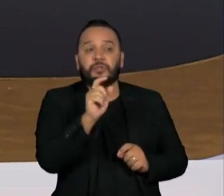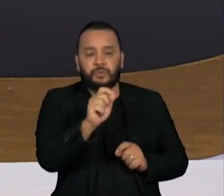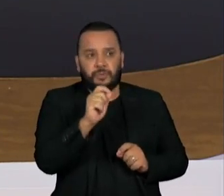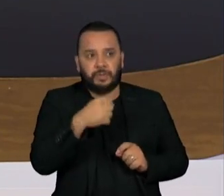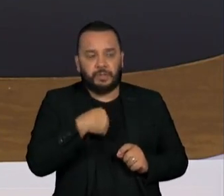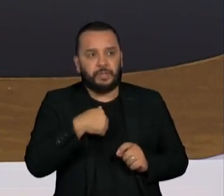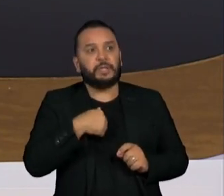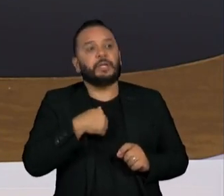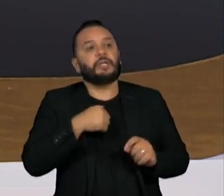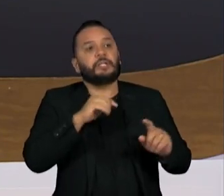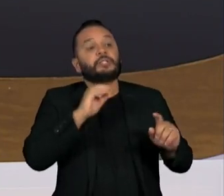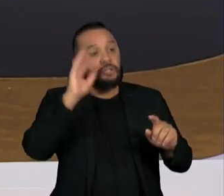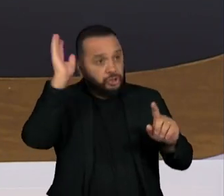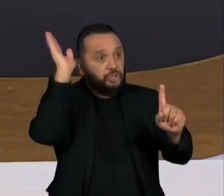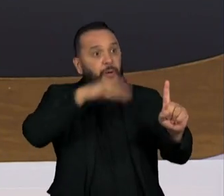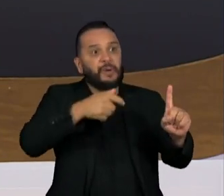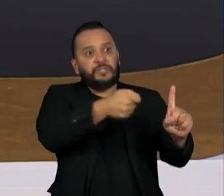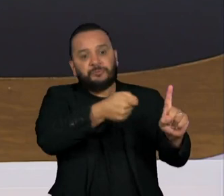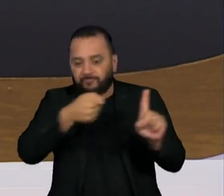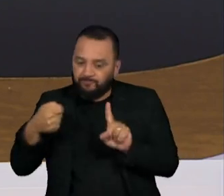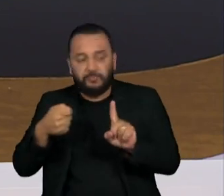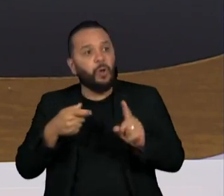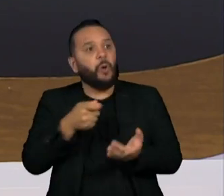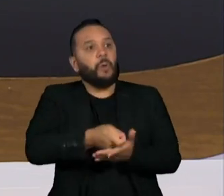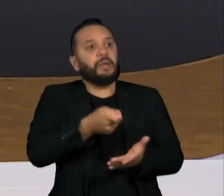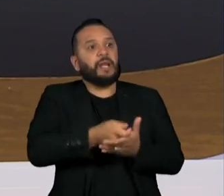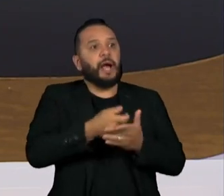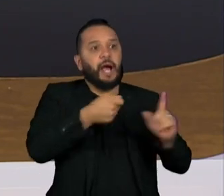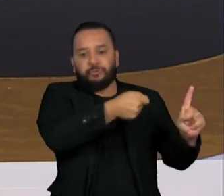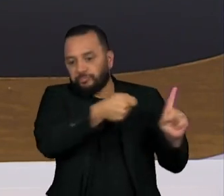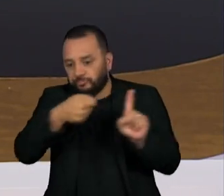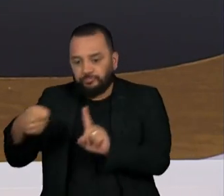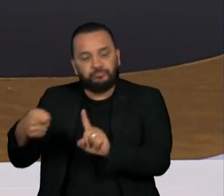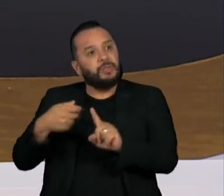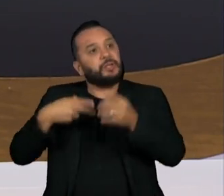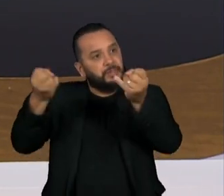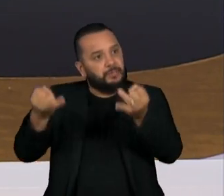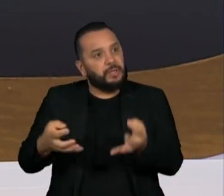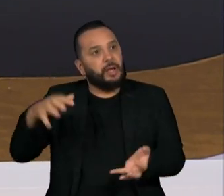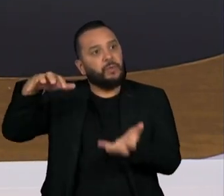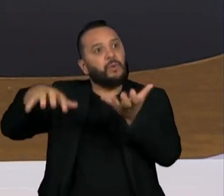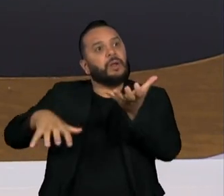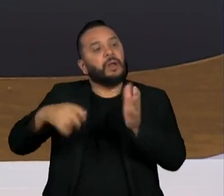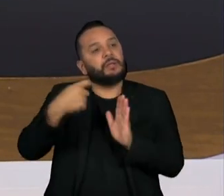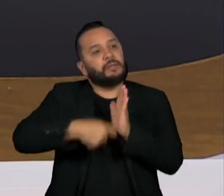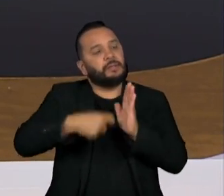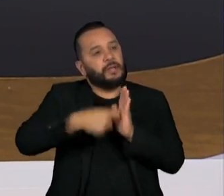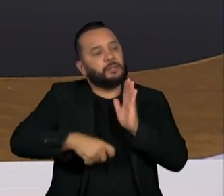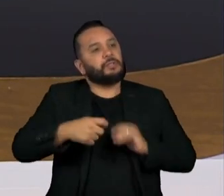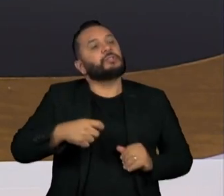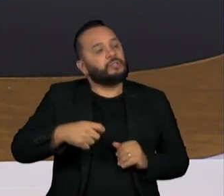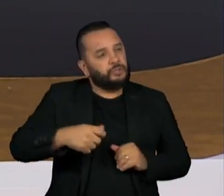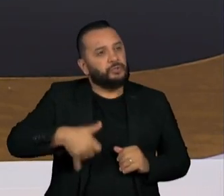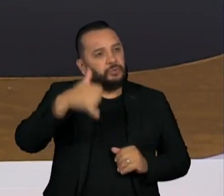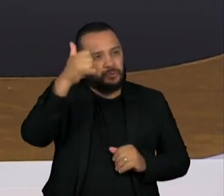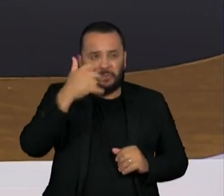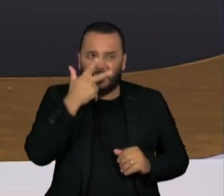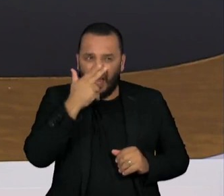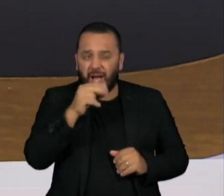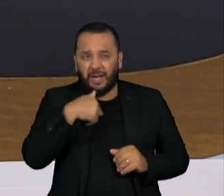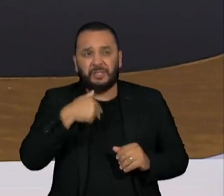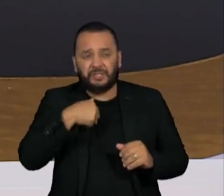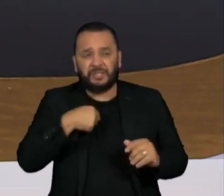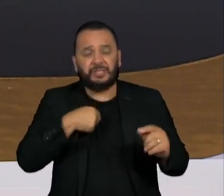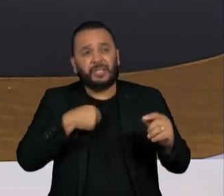não é nem convite, convocação do senhor para explicar no Congresso a taxa de juros. Esse tipo de pressão política mais